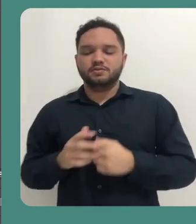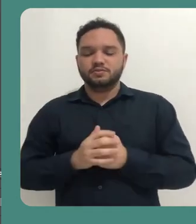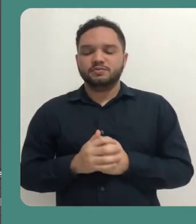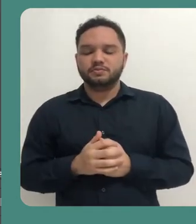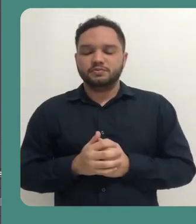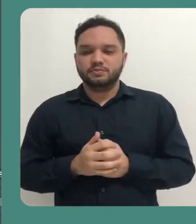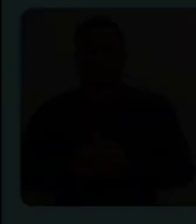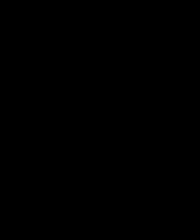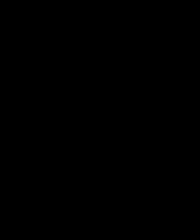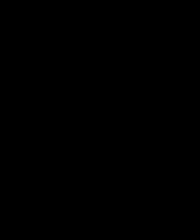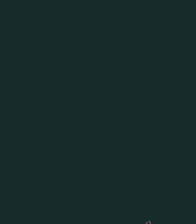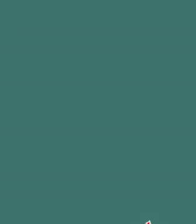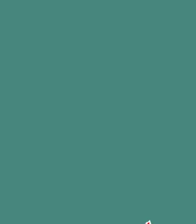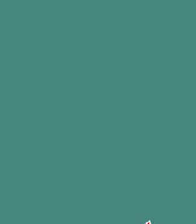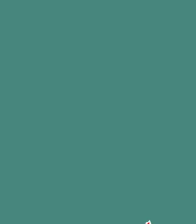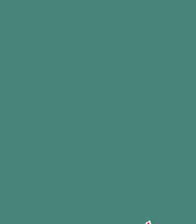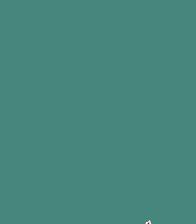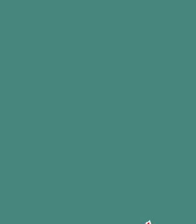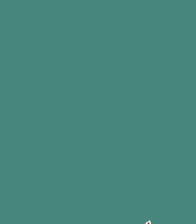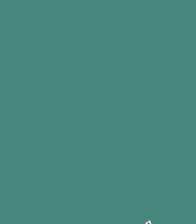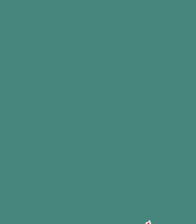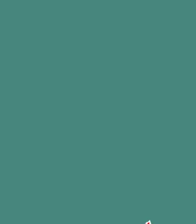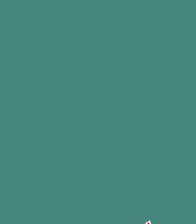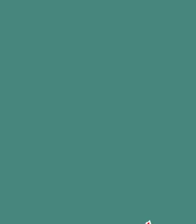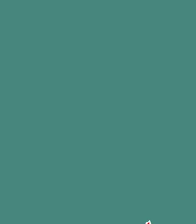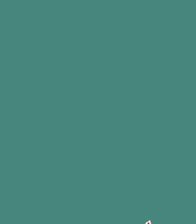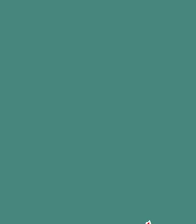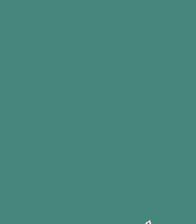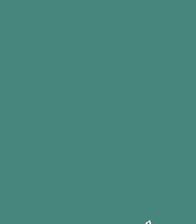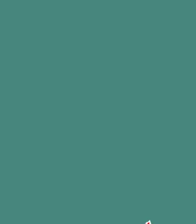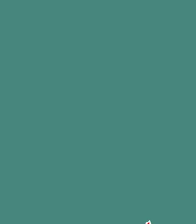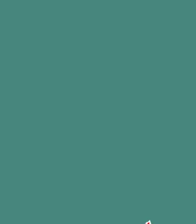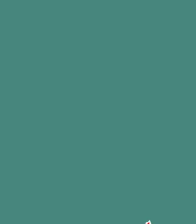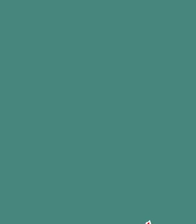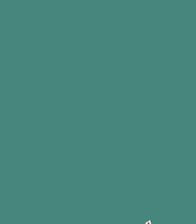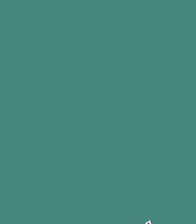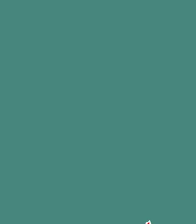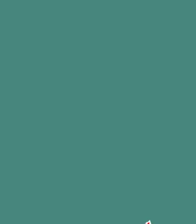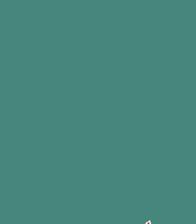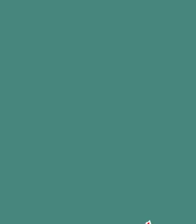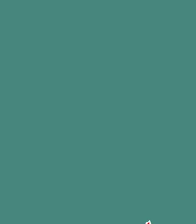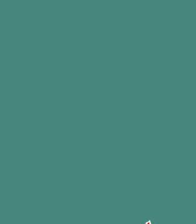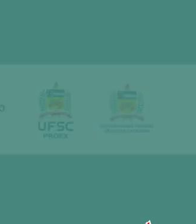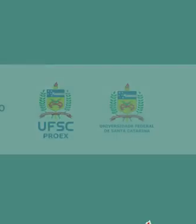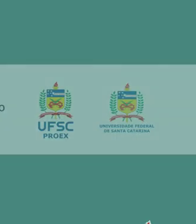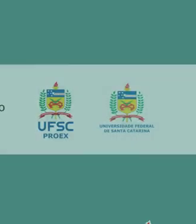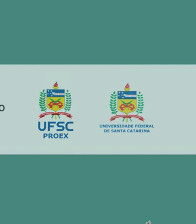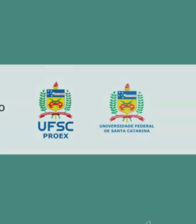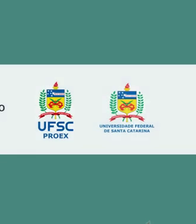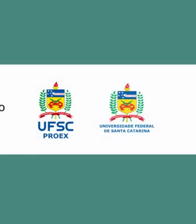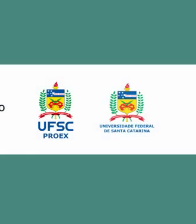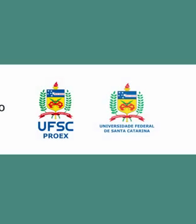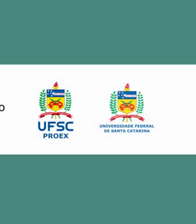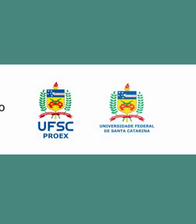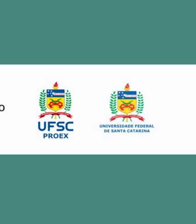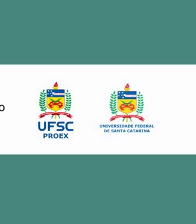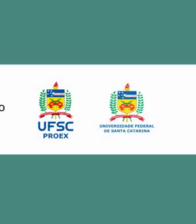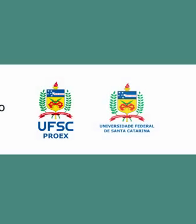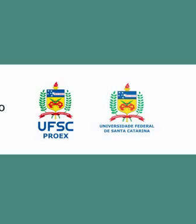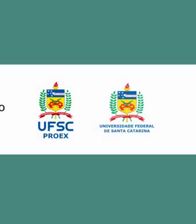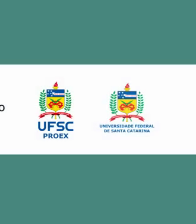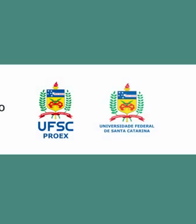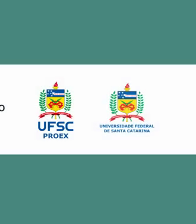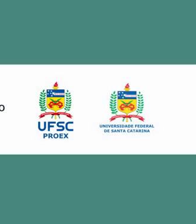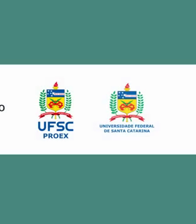do programa. Sous-titrage 501